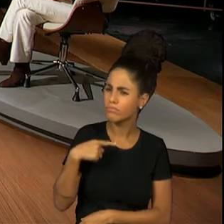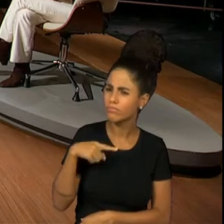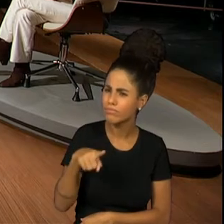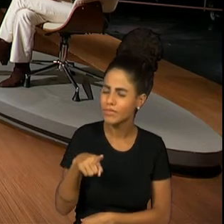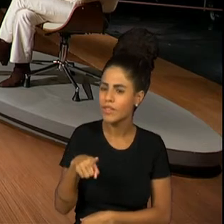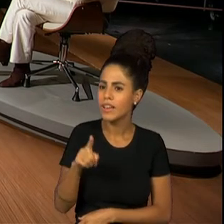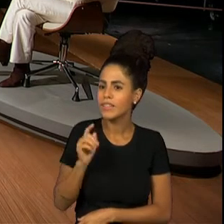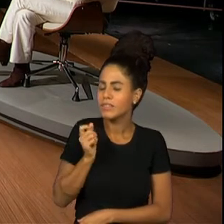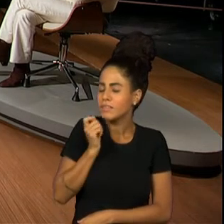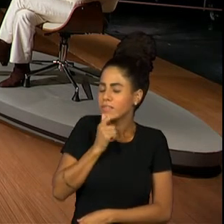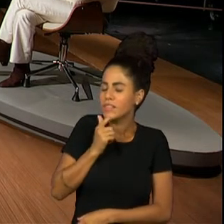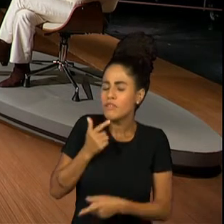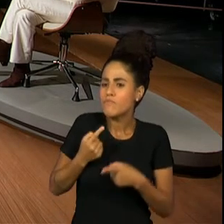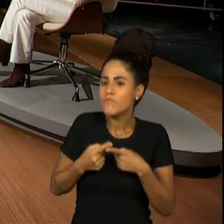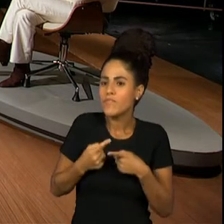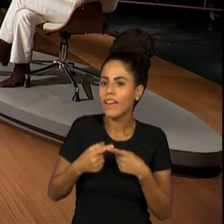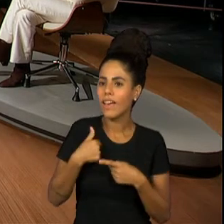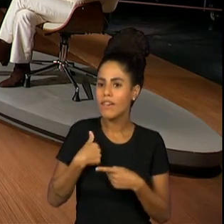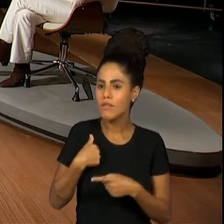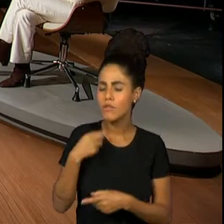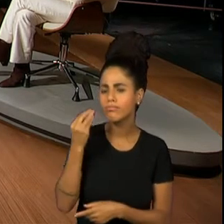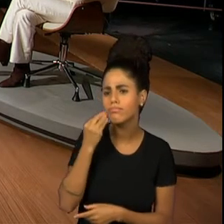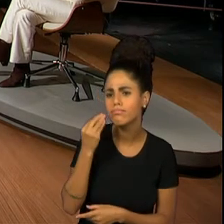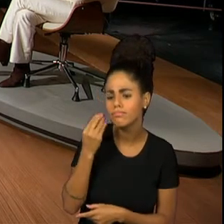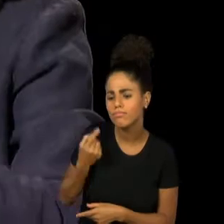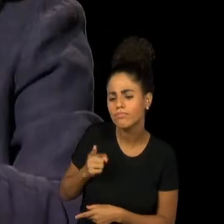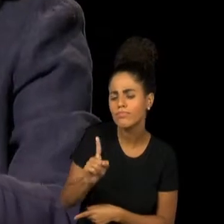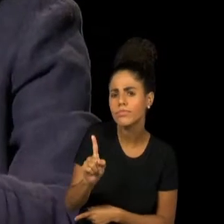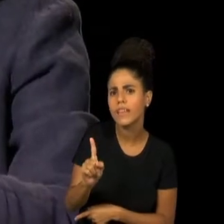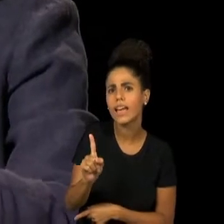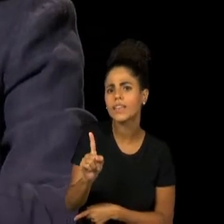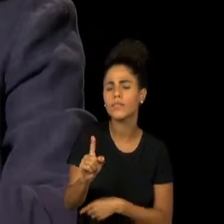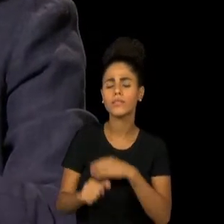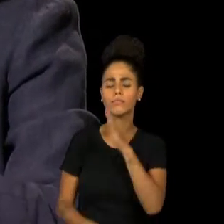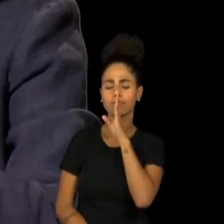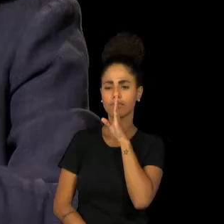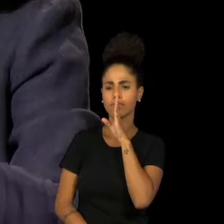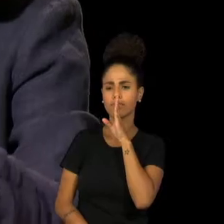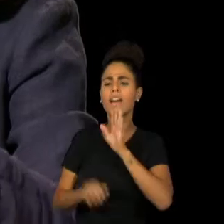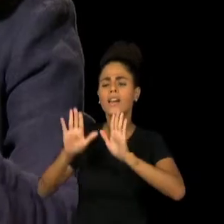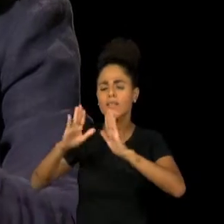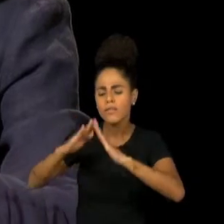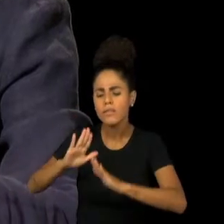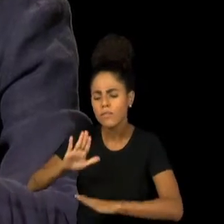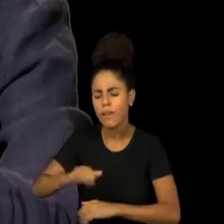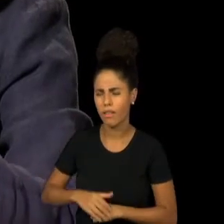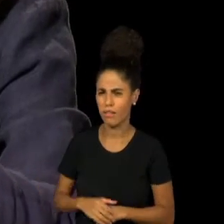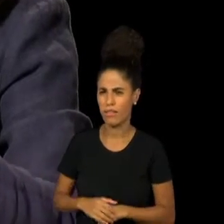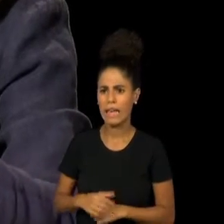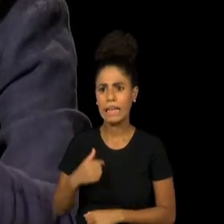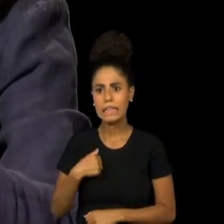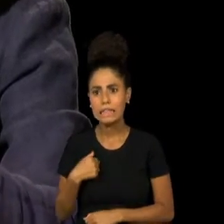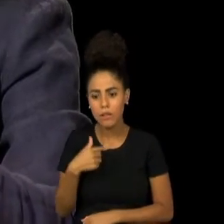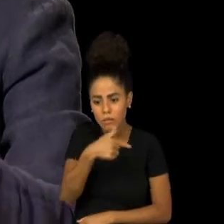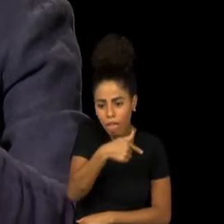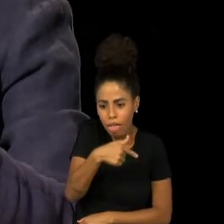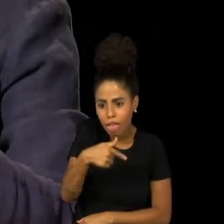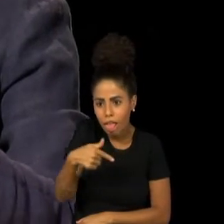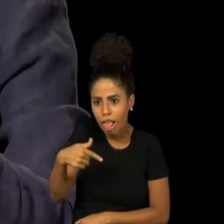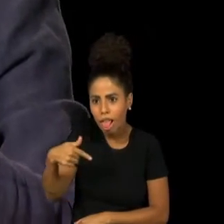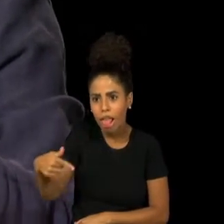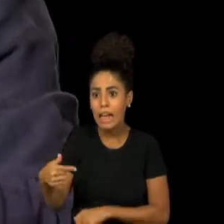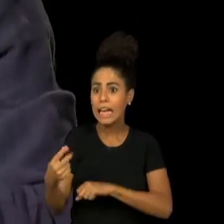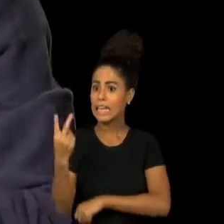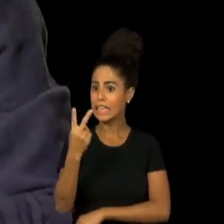engraçado, porque eu fiz o teste, ele ficou quieto, falou, fica aí. E eu fiquei uma semana inteira, na segunda